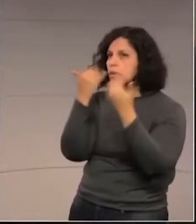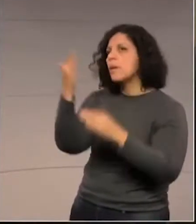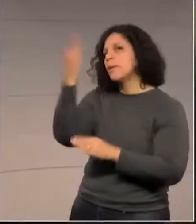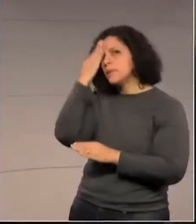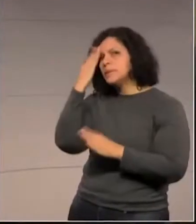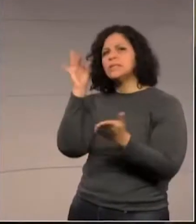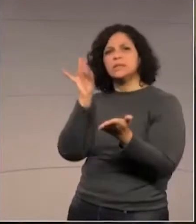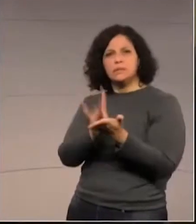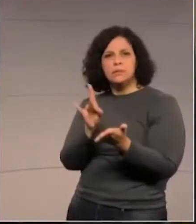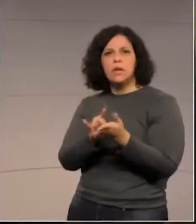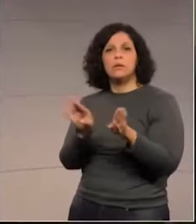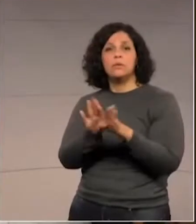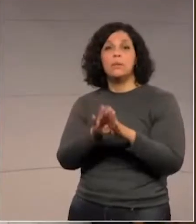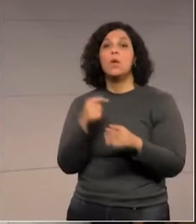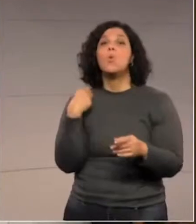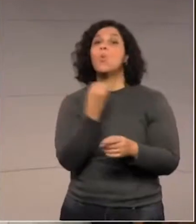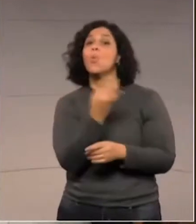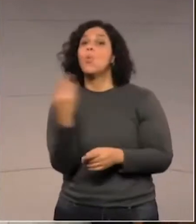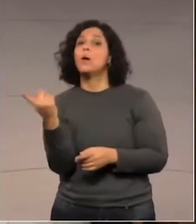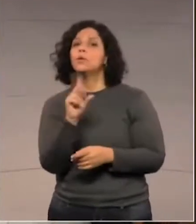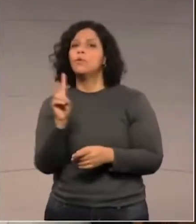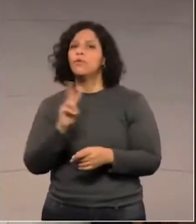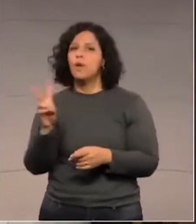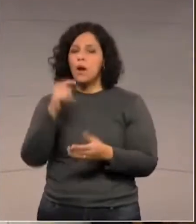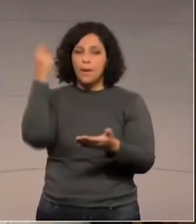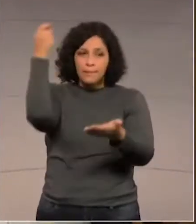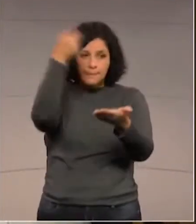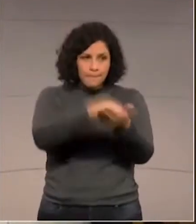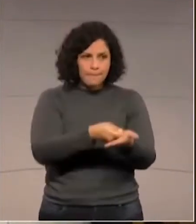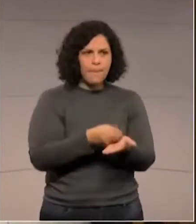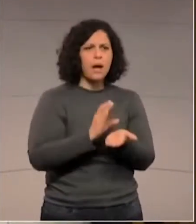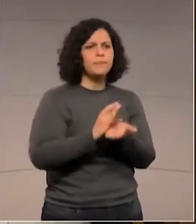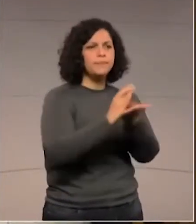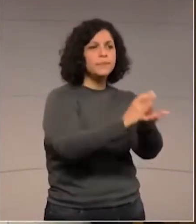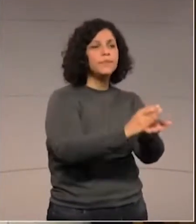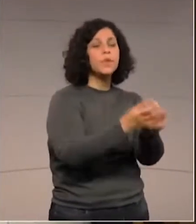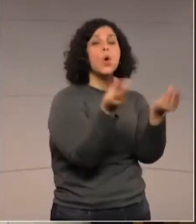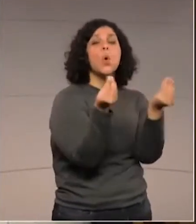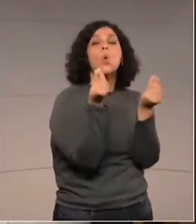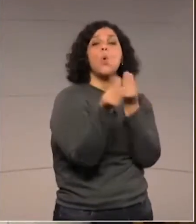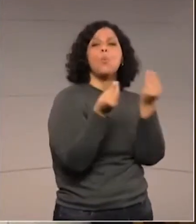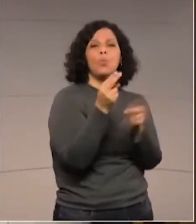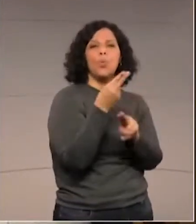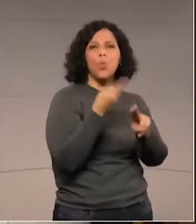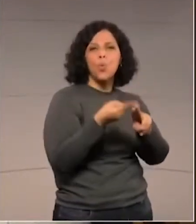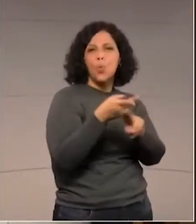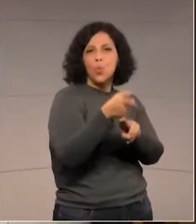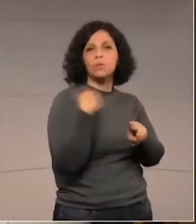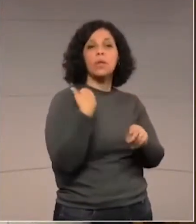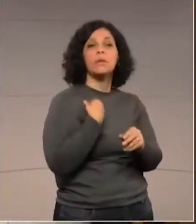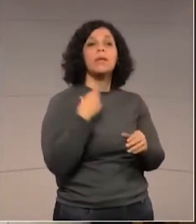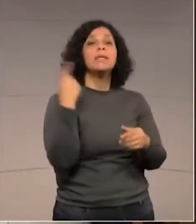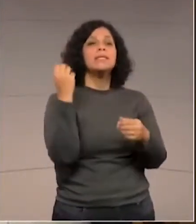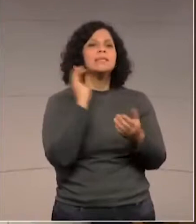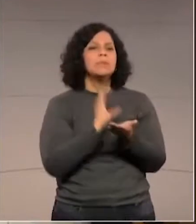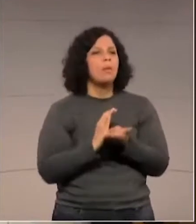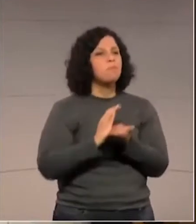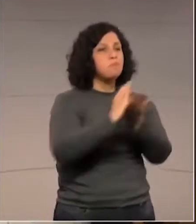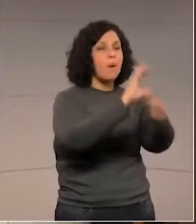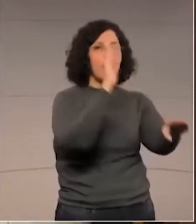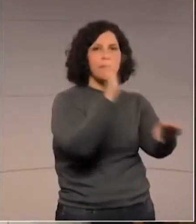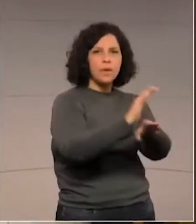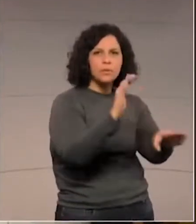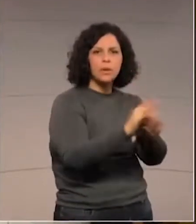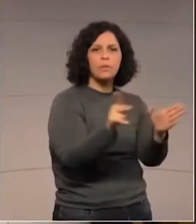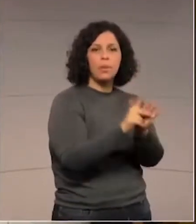para que essa taxa seja devidamente direcionada às necessidades